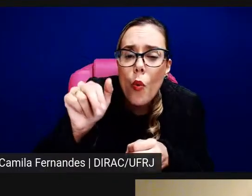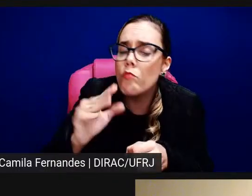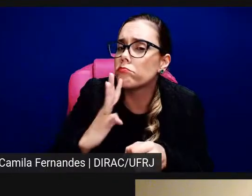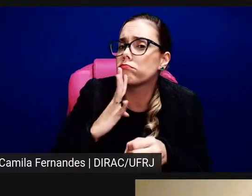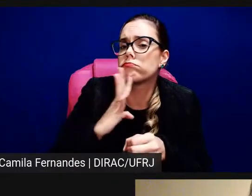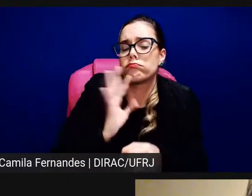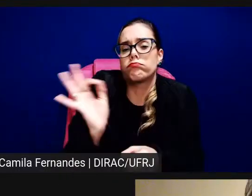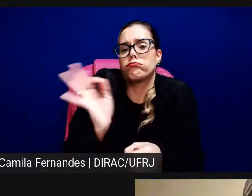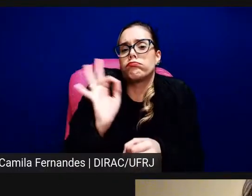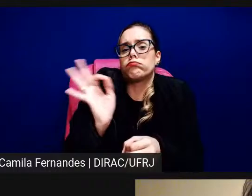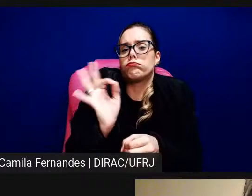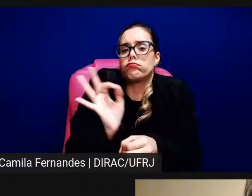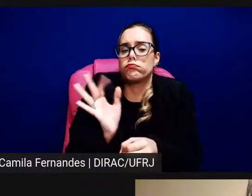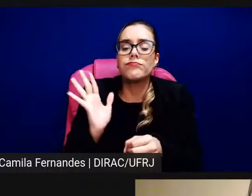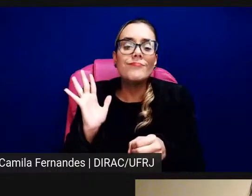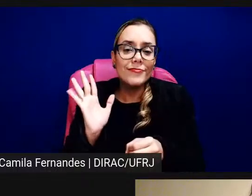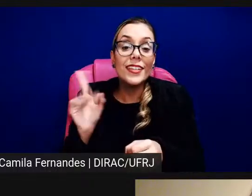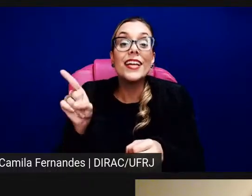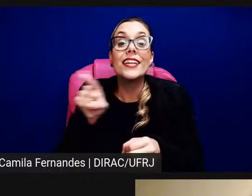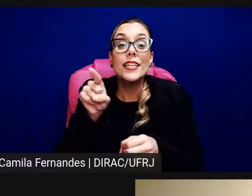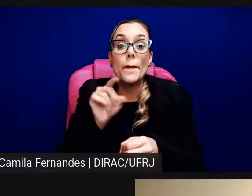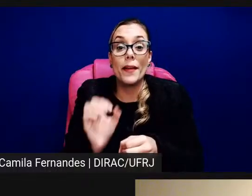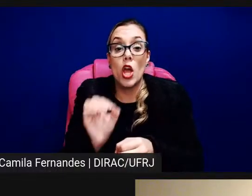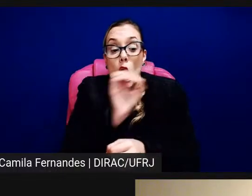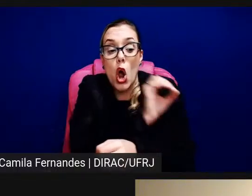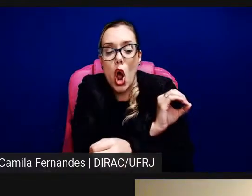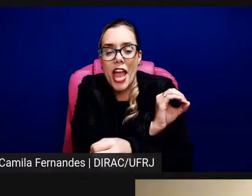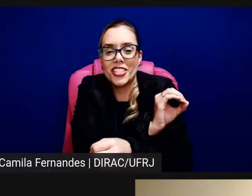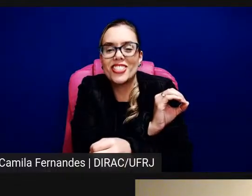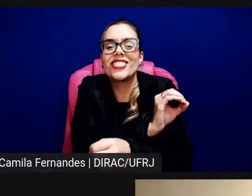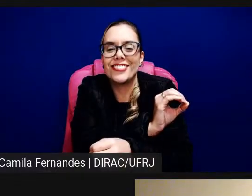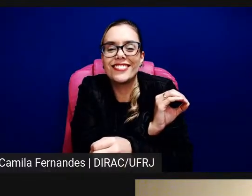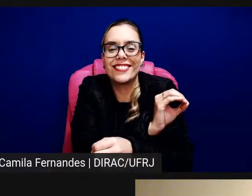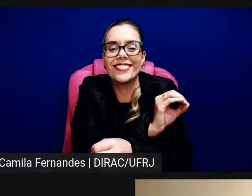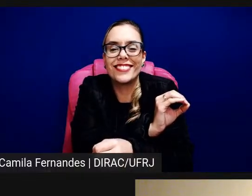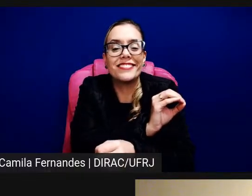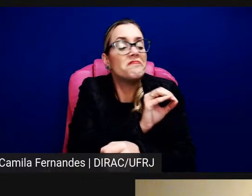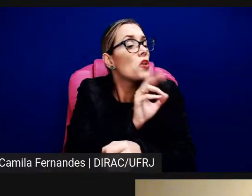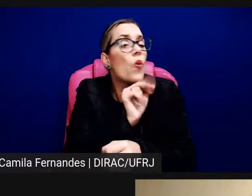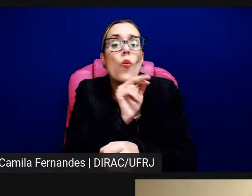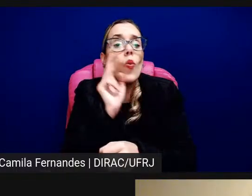muitos lugares da Zona Oeste que eu não conhecia, por exemplo, e